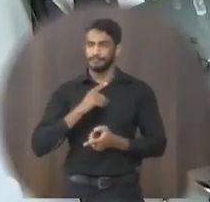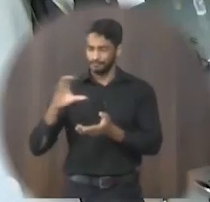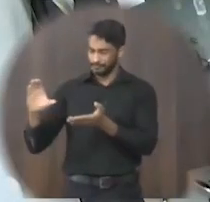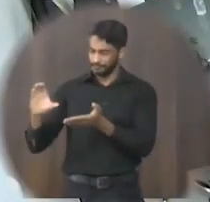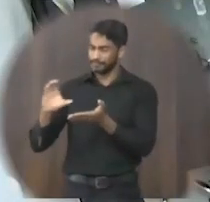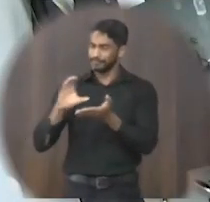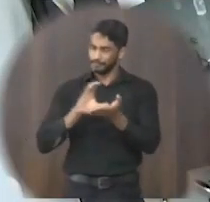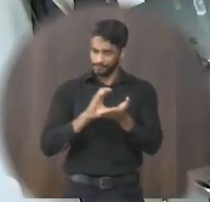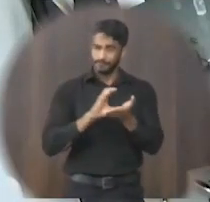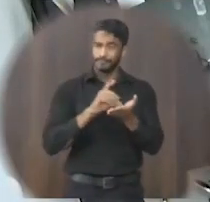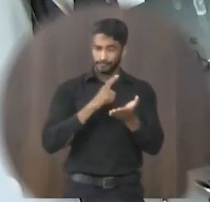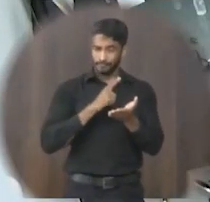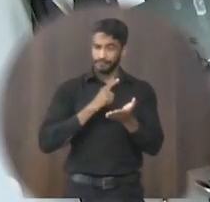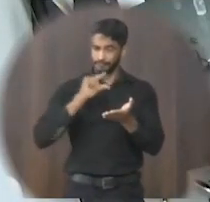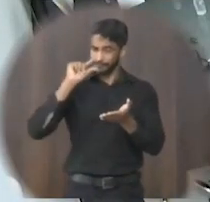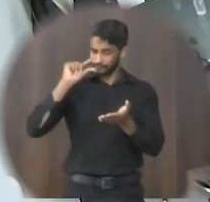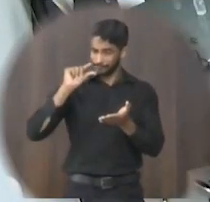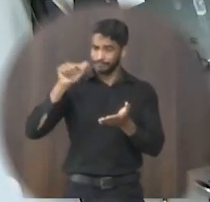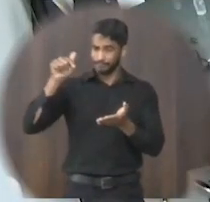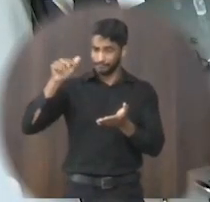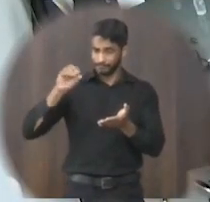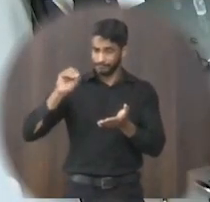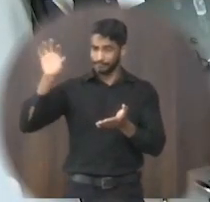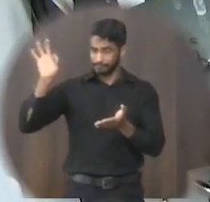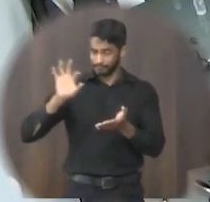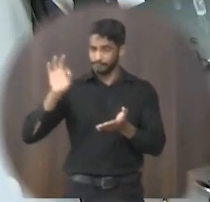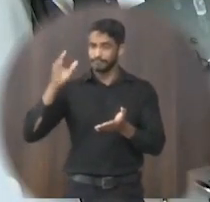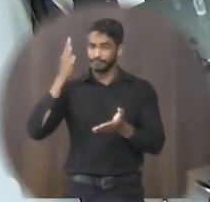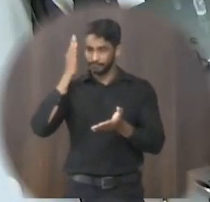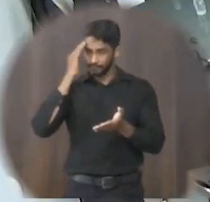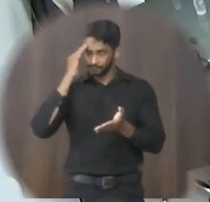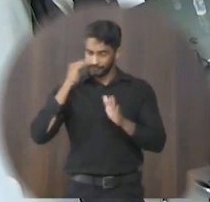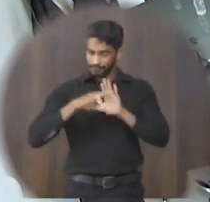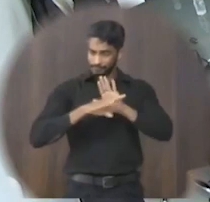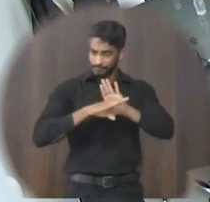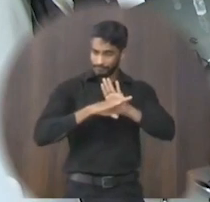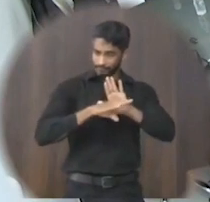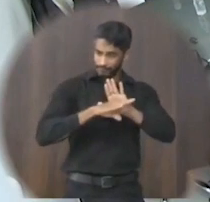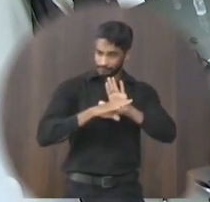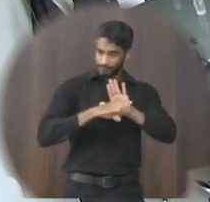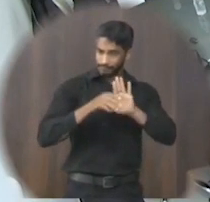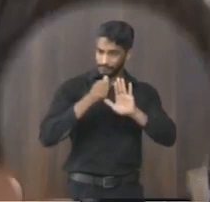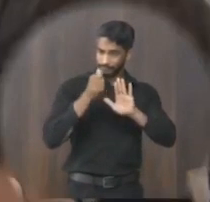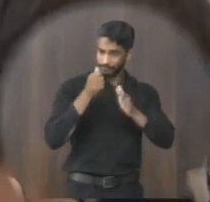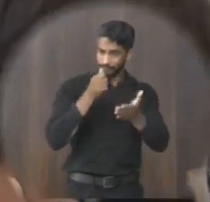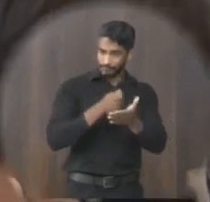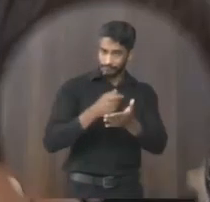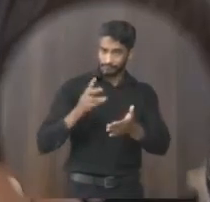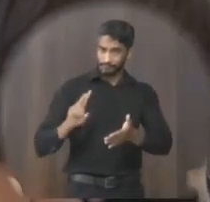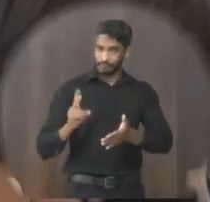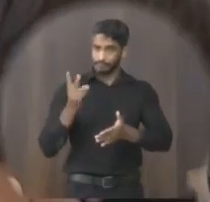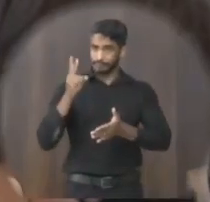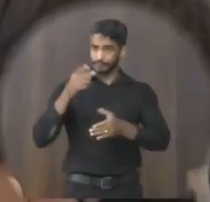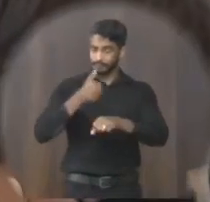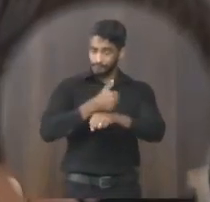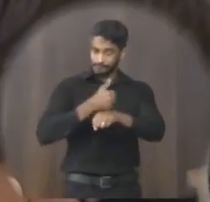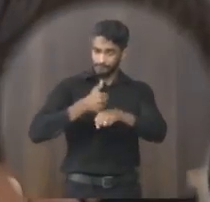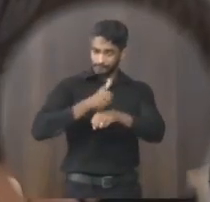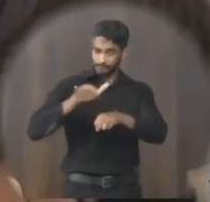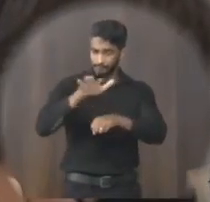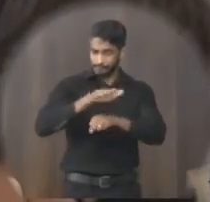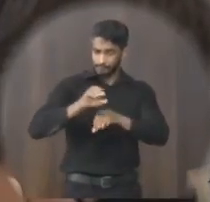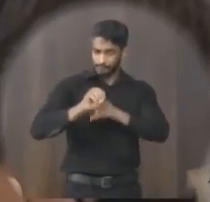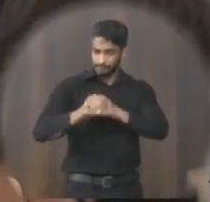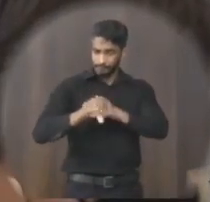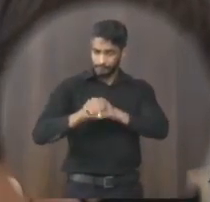dos recursos dos 70% que é para fazer investimento e valorização dos profissionais em educação